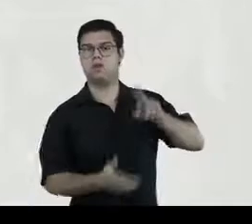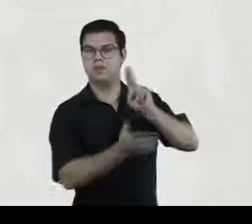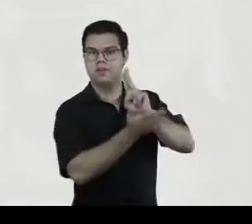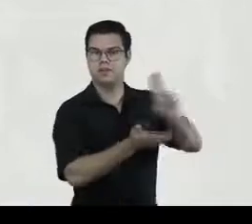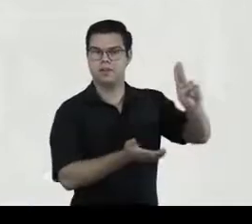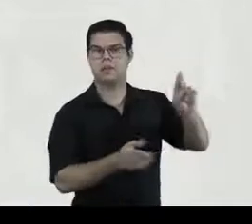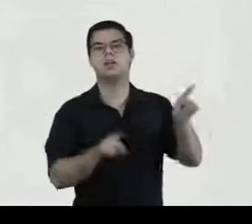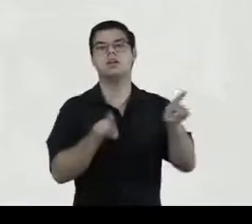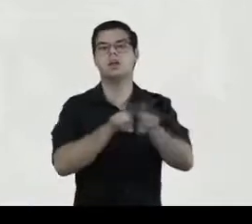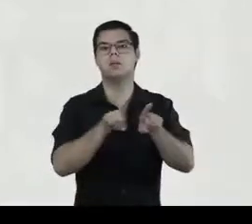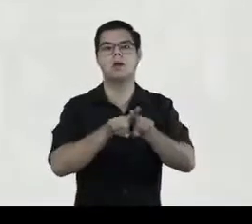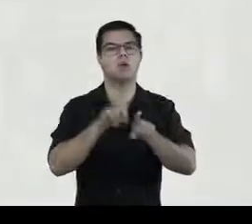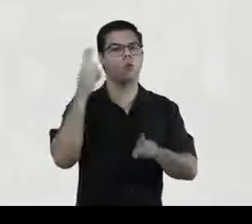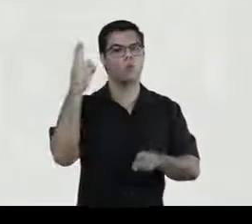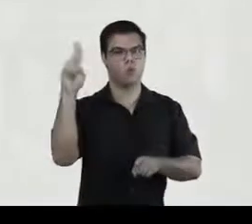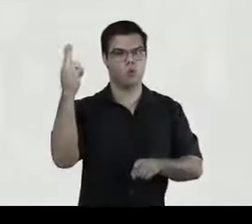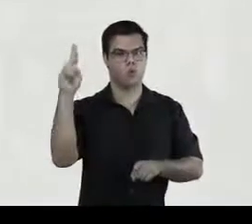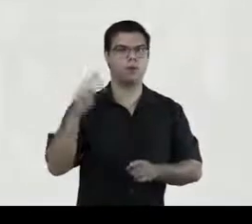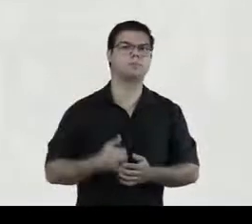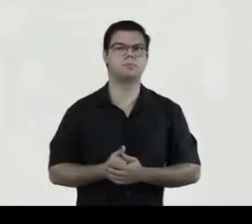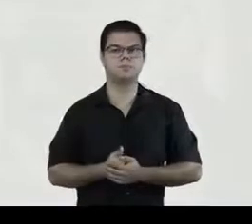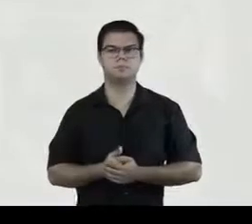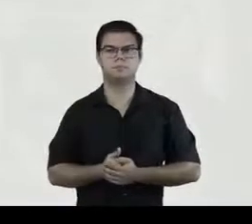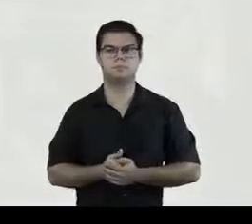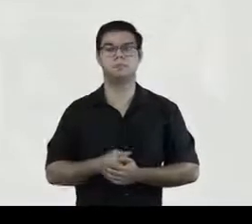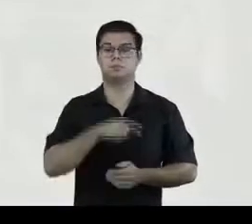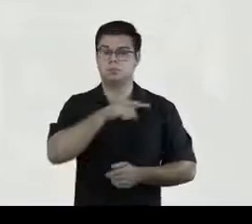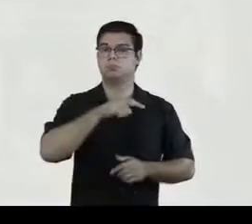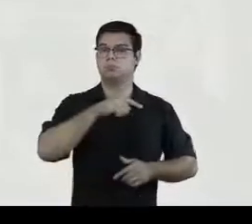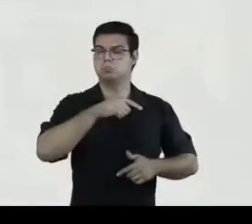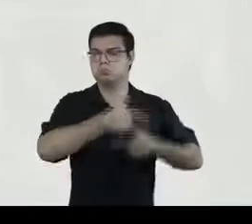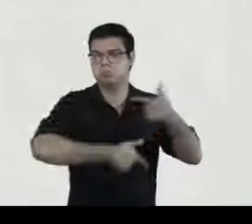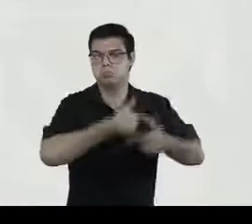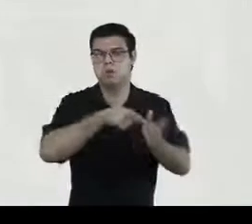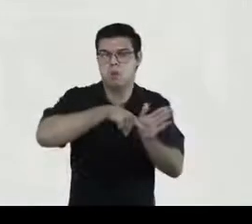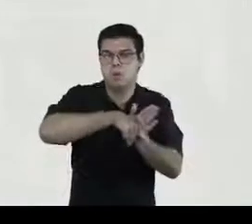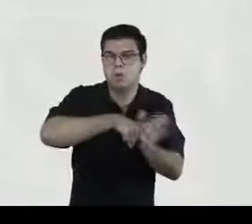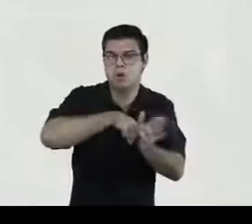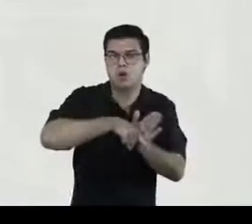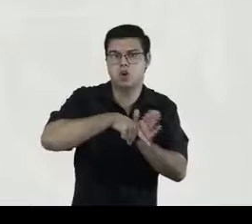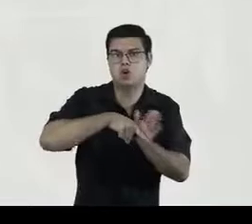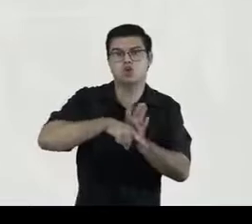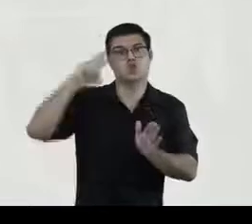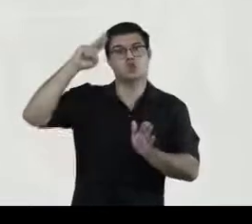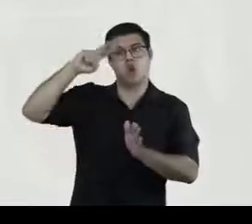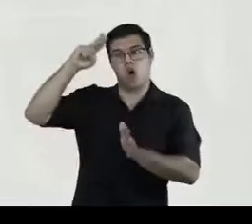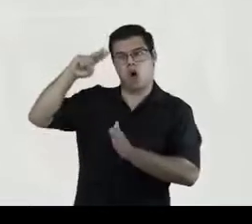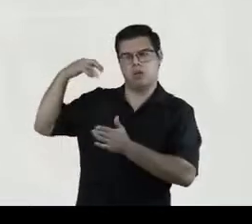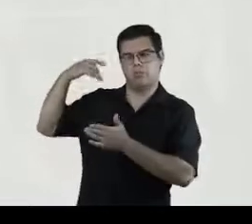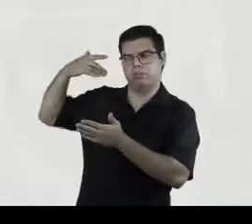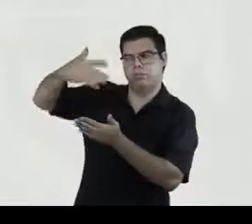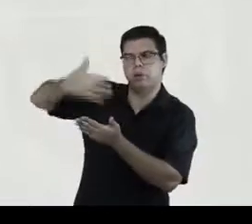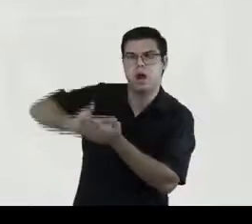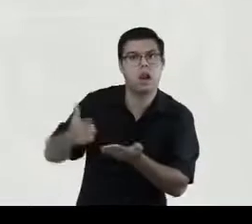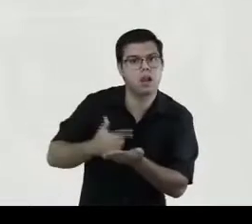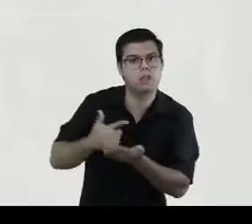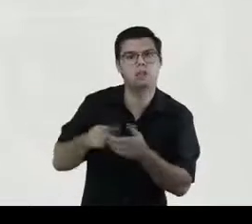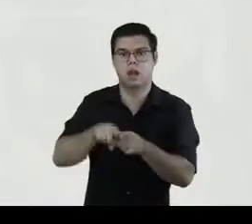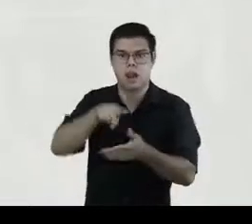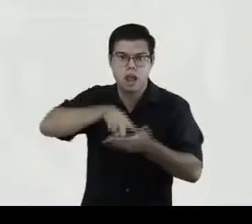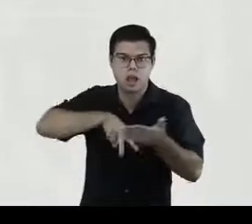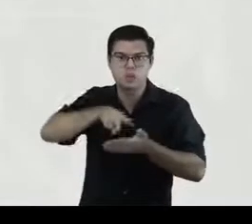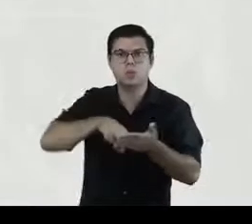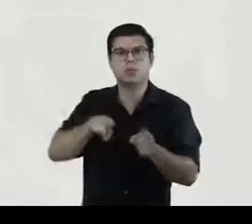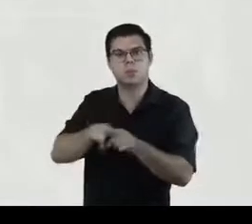República do Uruguai. É pesquisador da História do Livro, da Leitura, da Edição e das Bibliotecas,